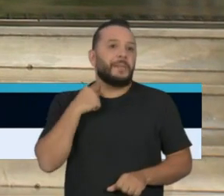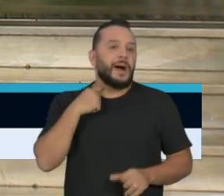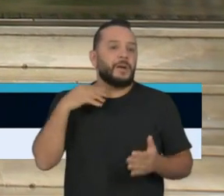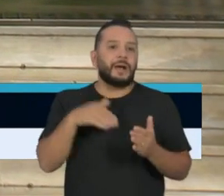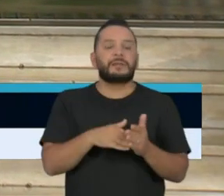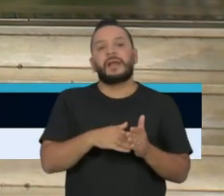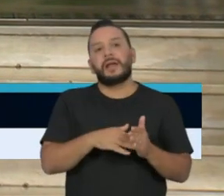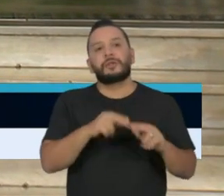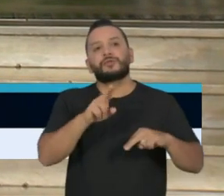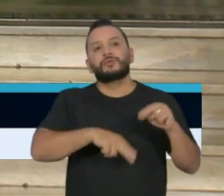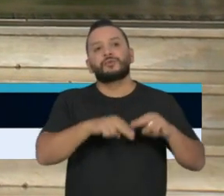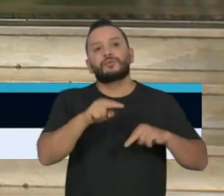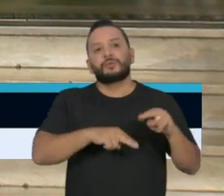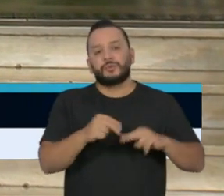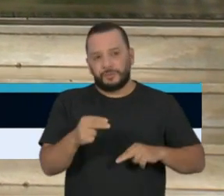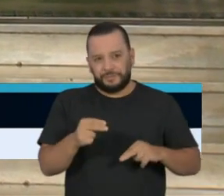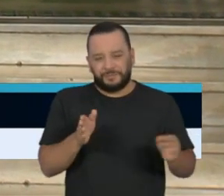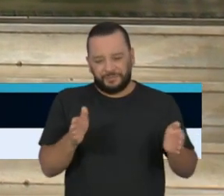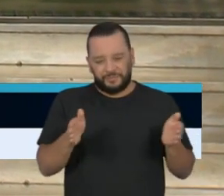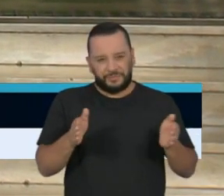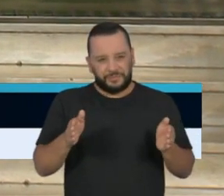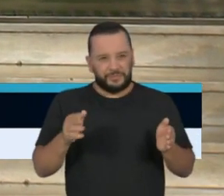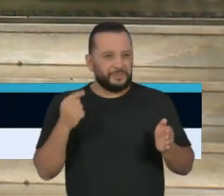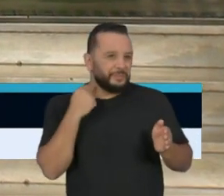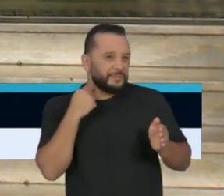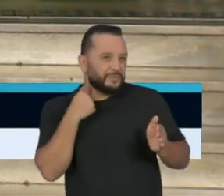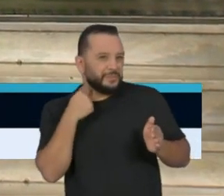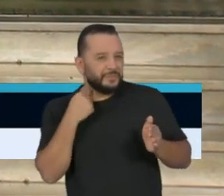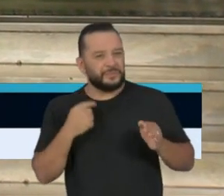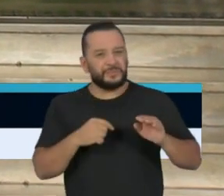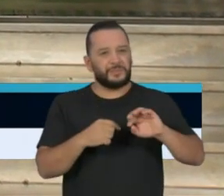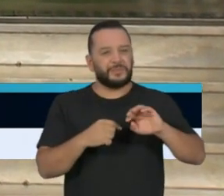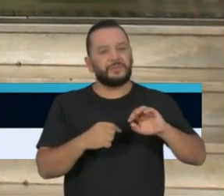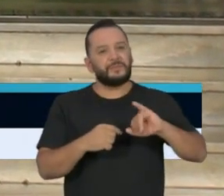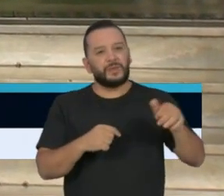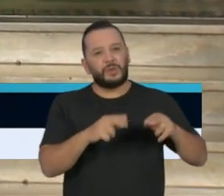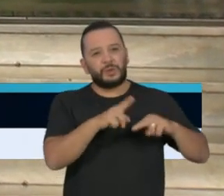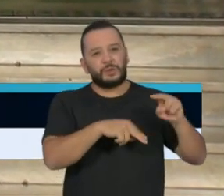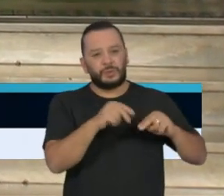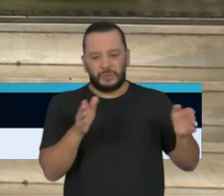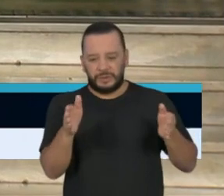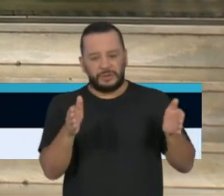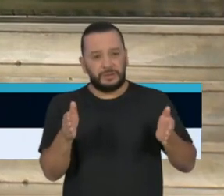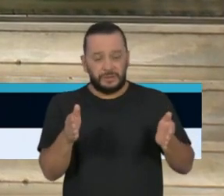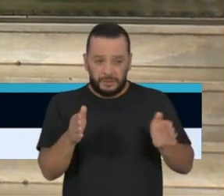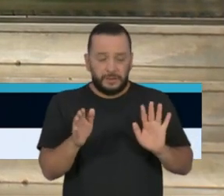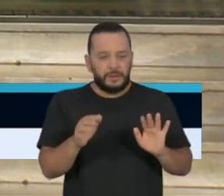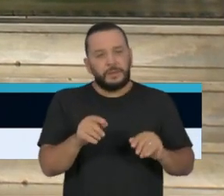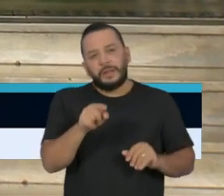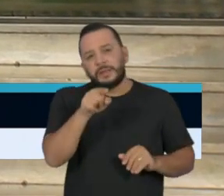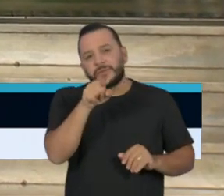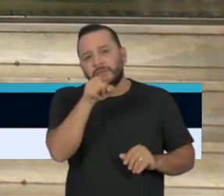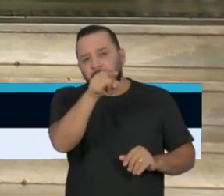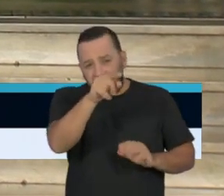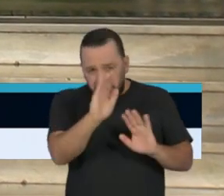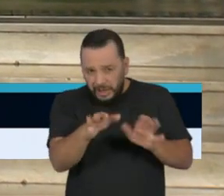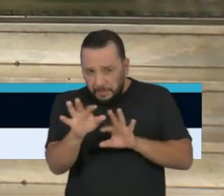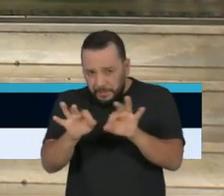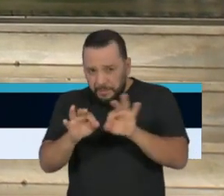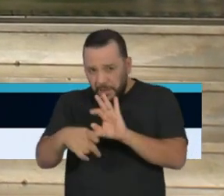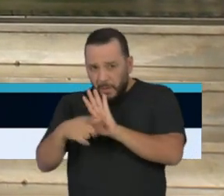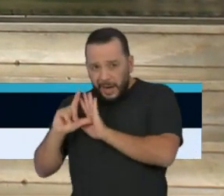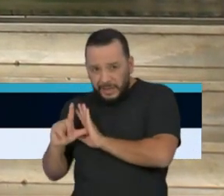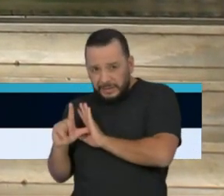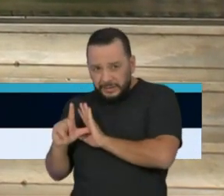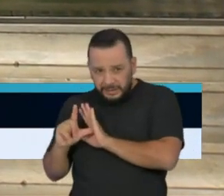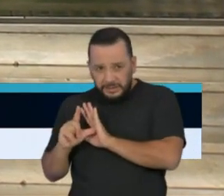junho. Como é que o governador está preparado, já que o senhor vem se antecipando a nível